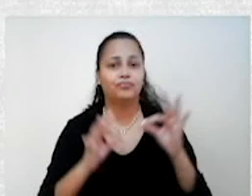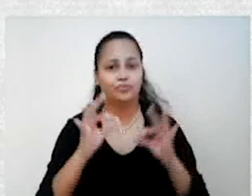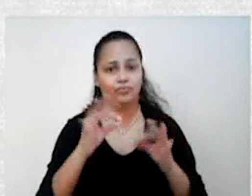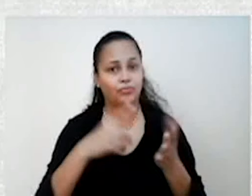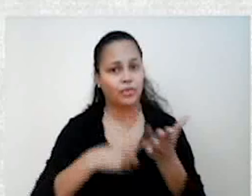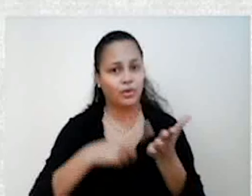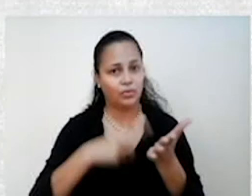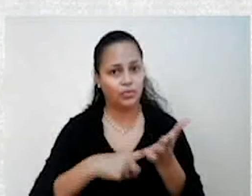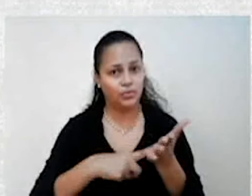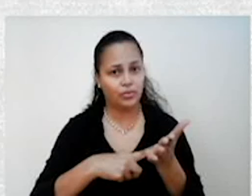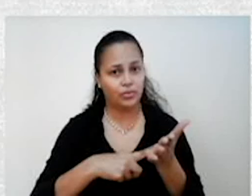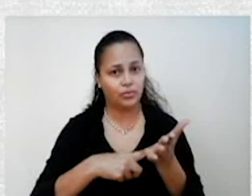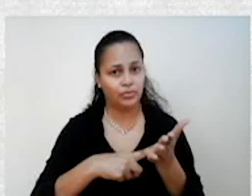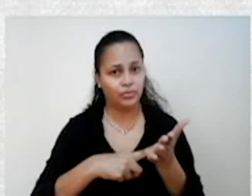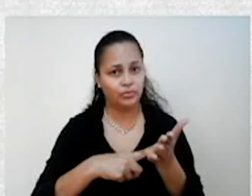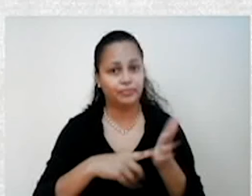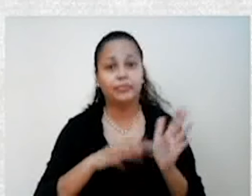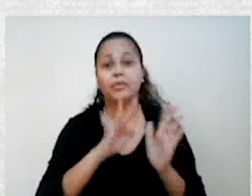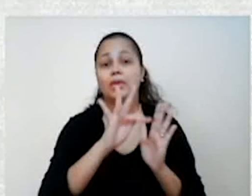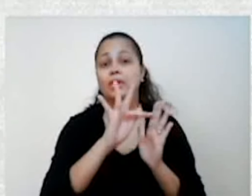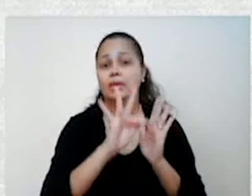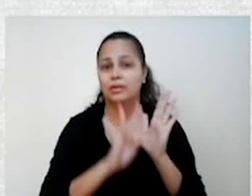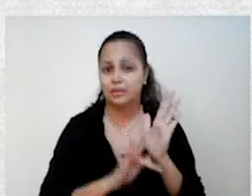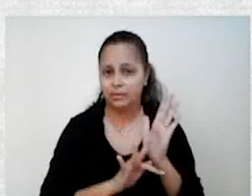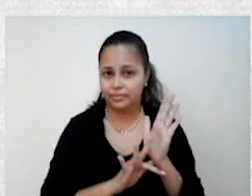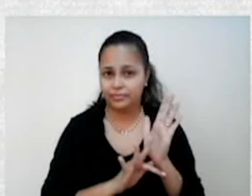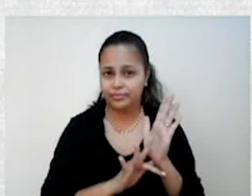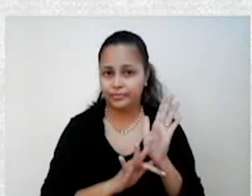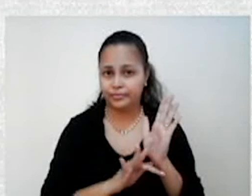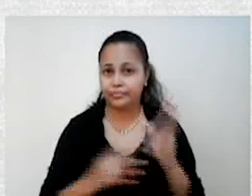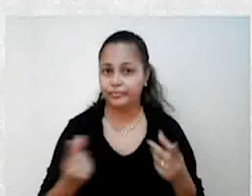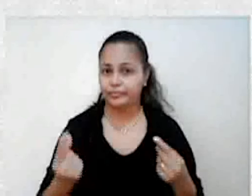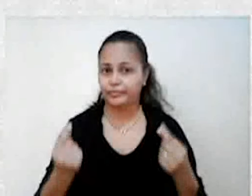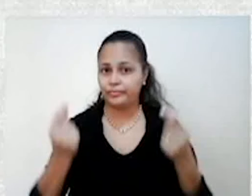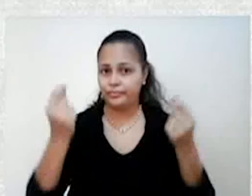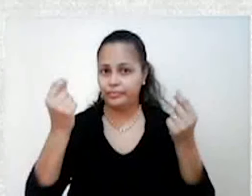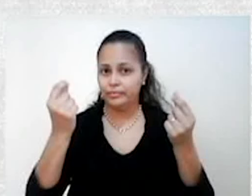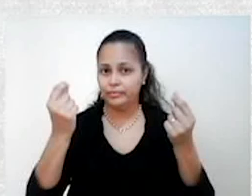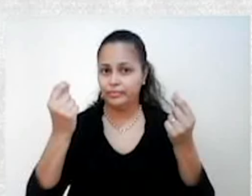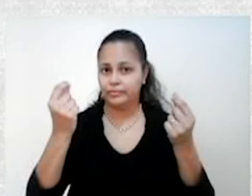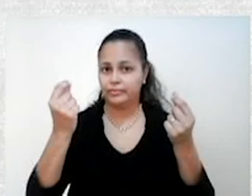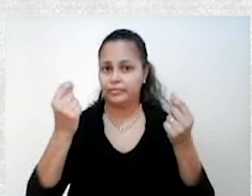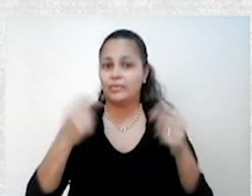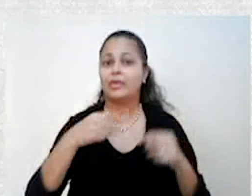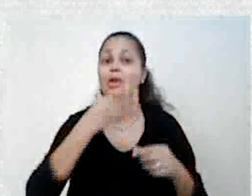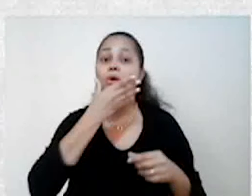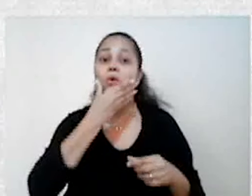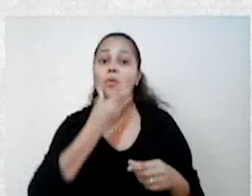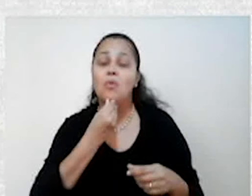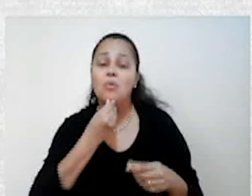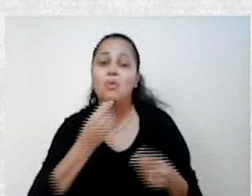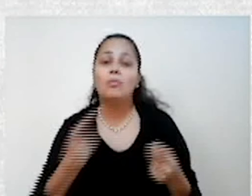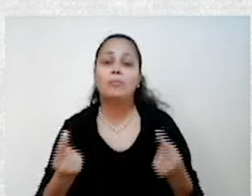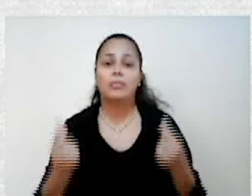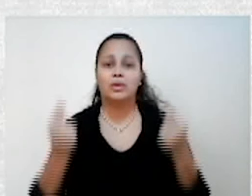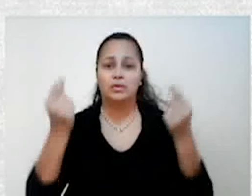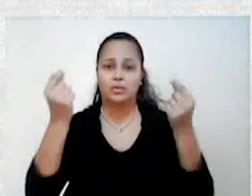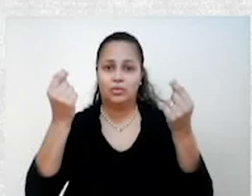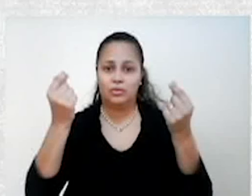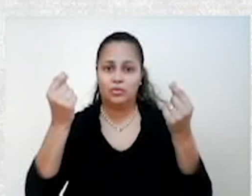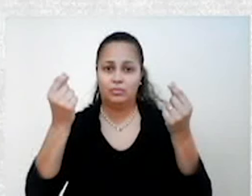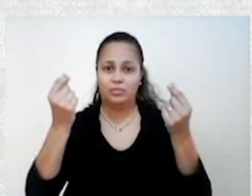era baseado nas teorias econômicas de John Keynes. Esse economista britânico defendia que o Estado